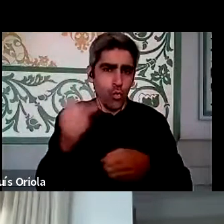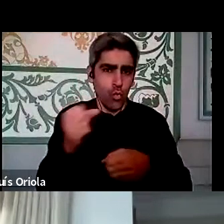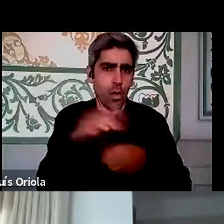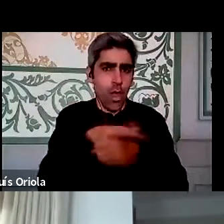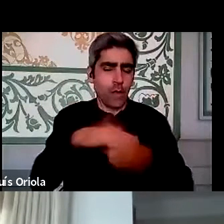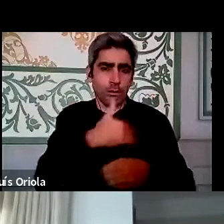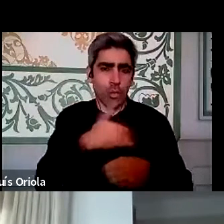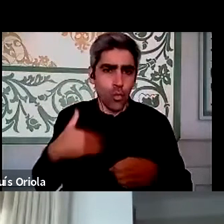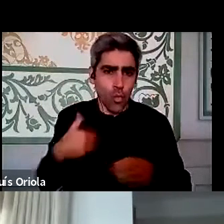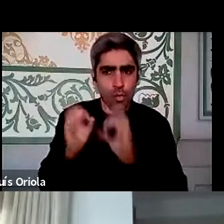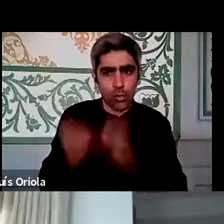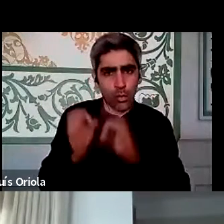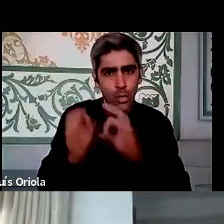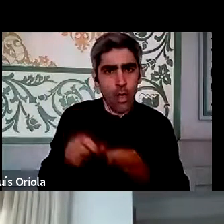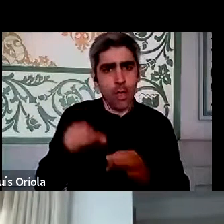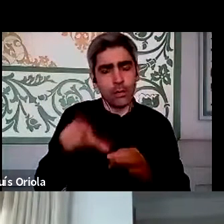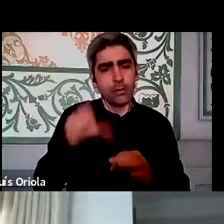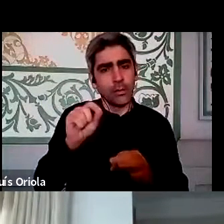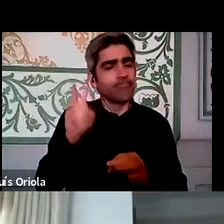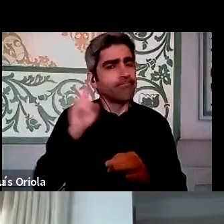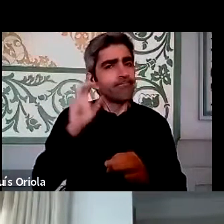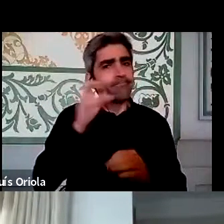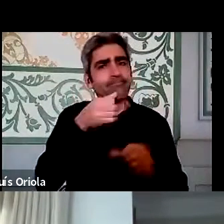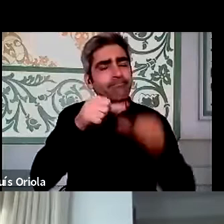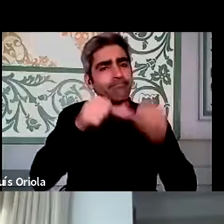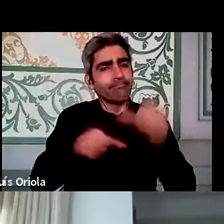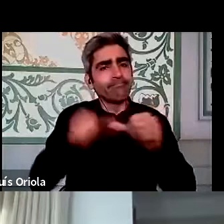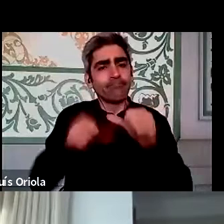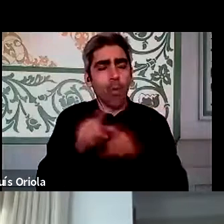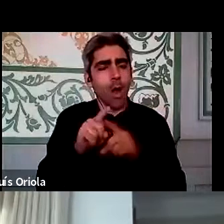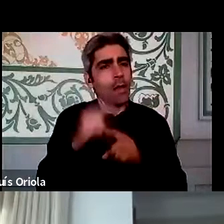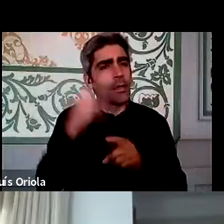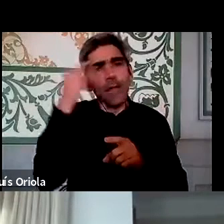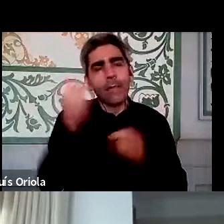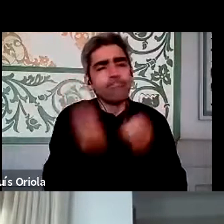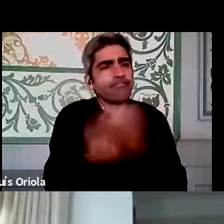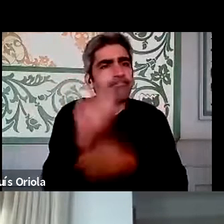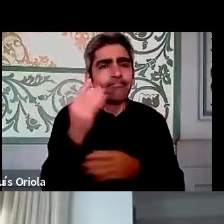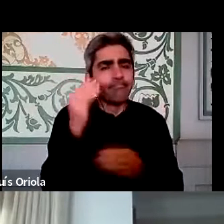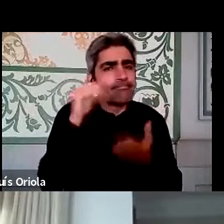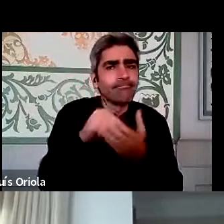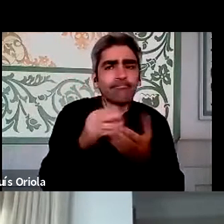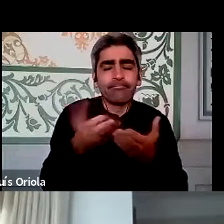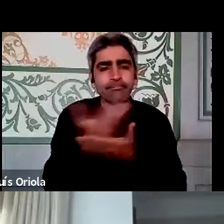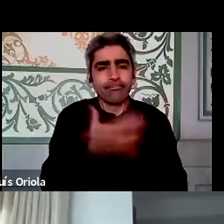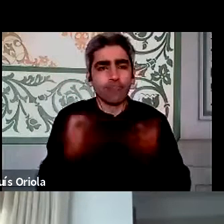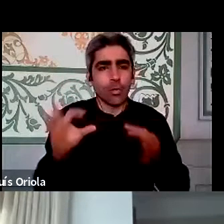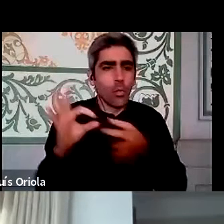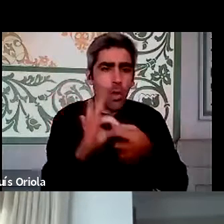e também aí eu ouvi narrativas de grande reinvenção da dimensão colaborativa e